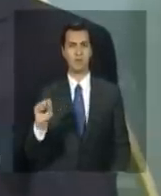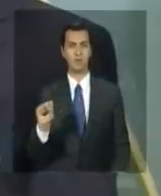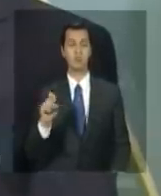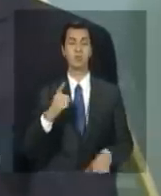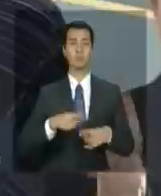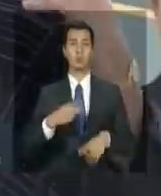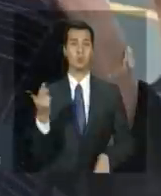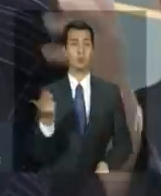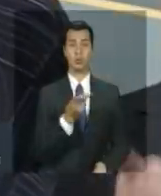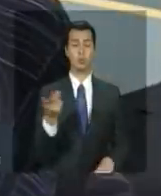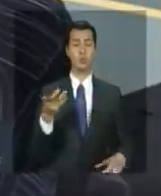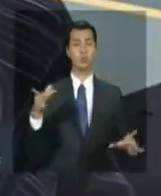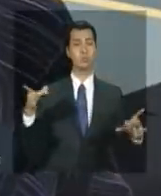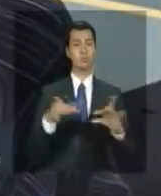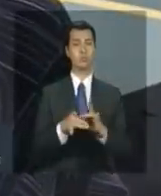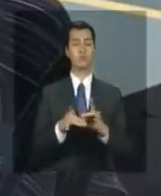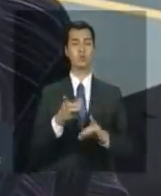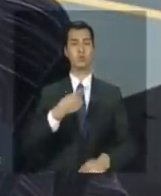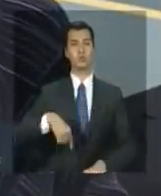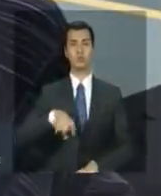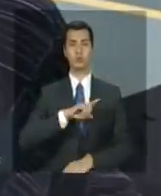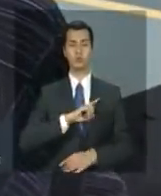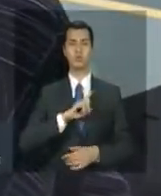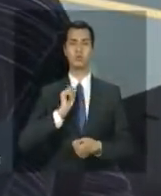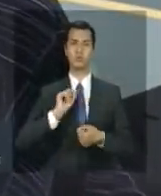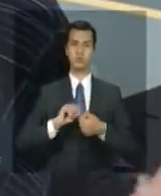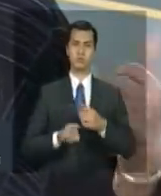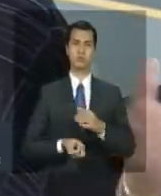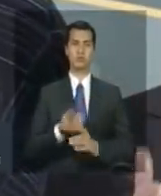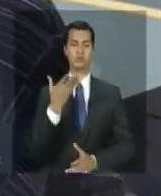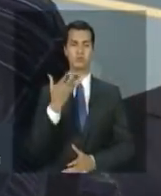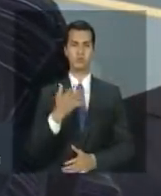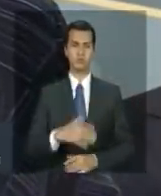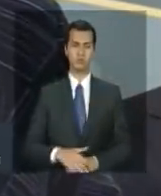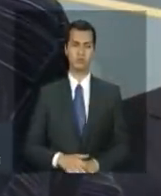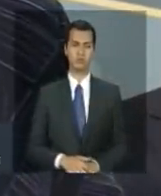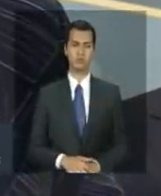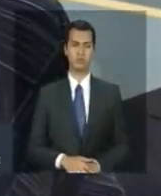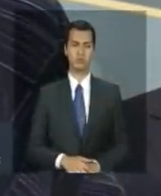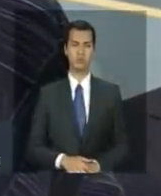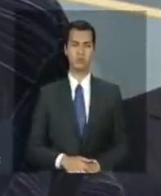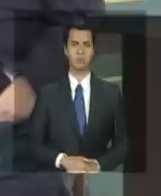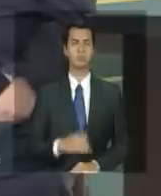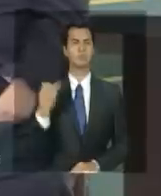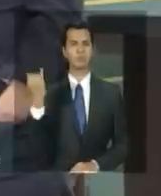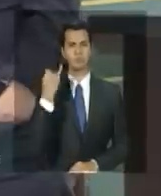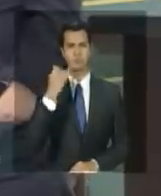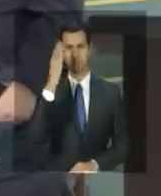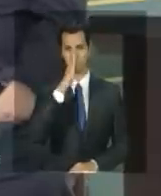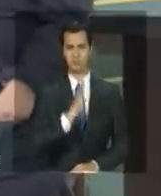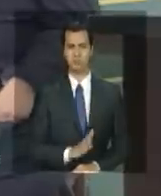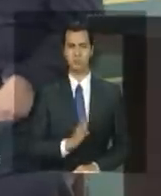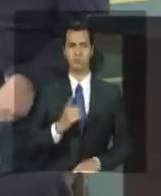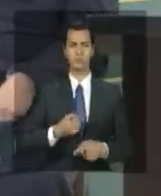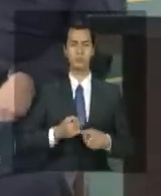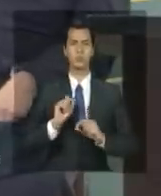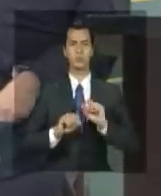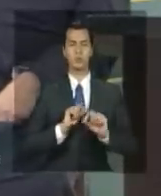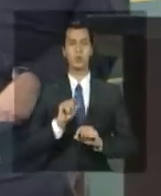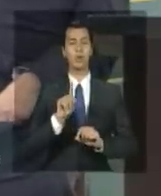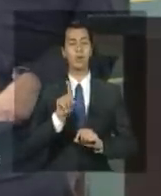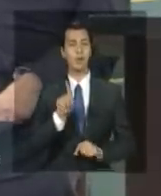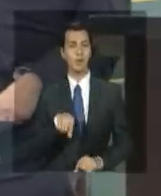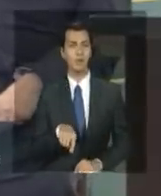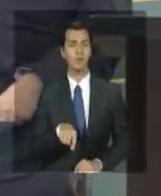junção dos dois para que a gente pudesse fazer isso e é essencial para o Brasil porque faz parte daquilo que se